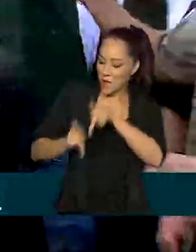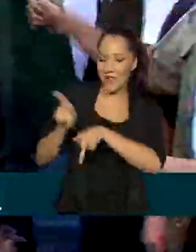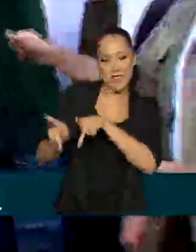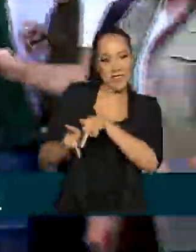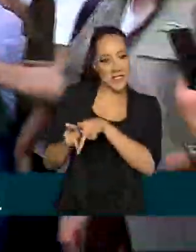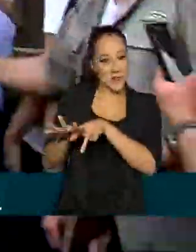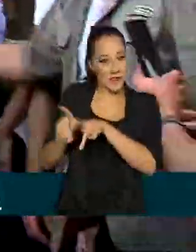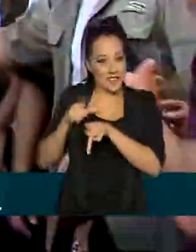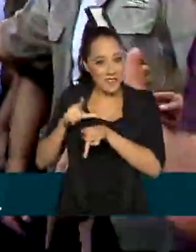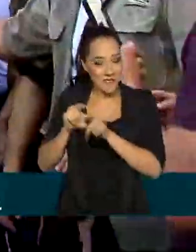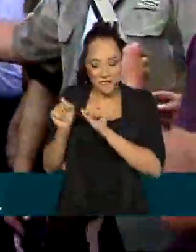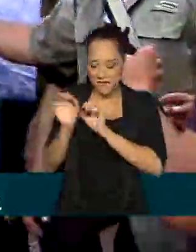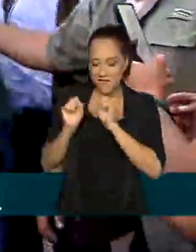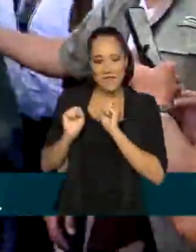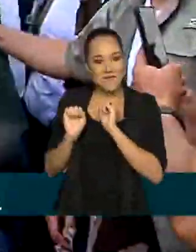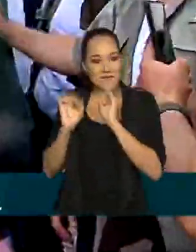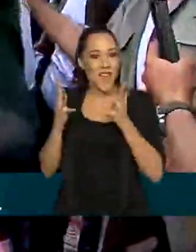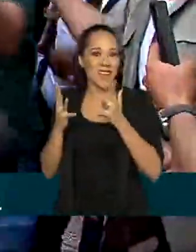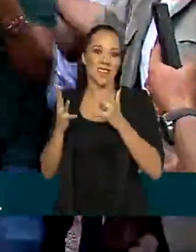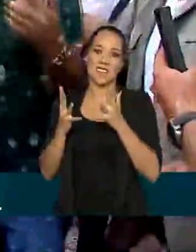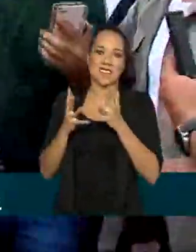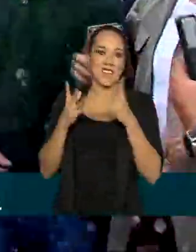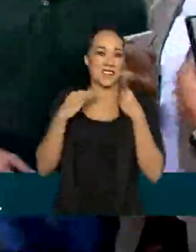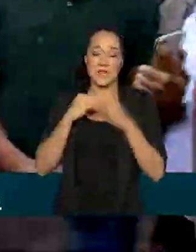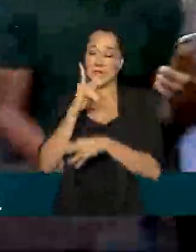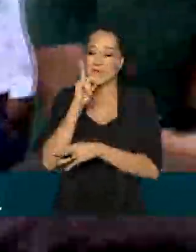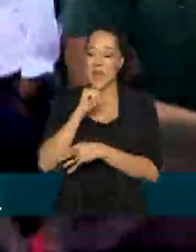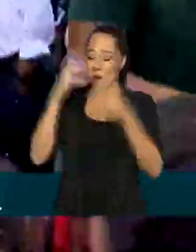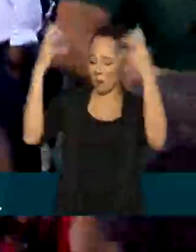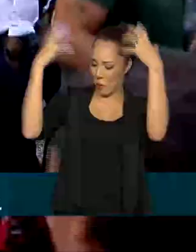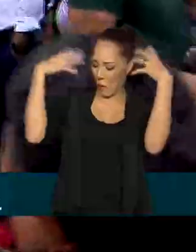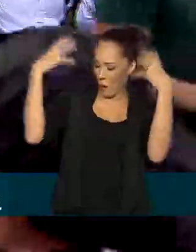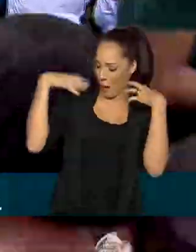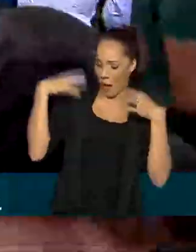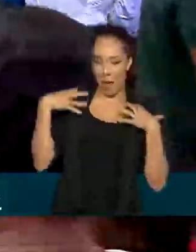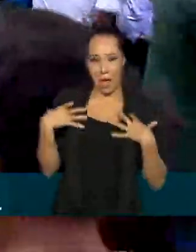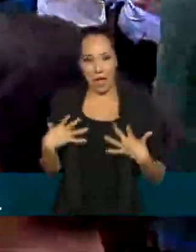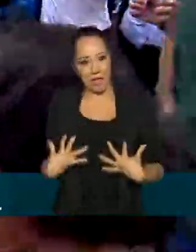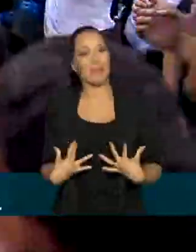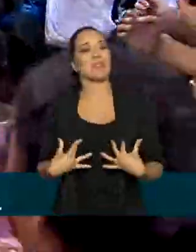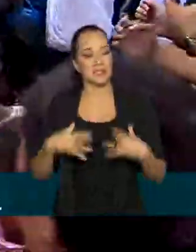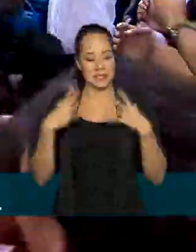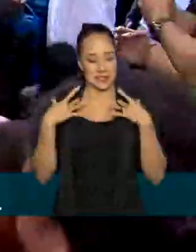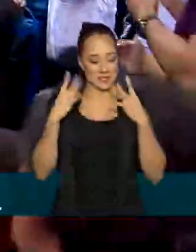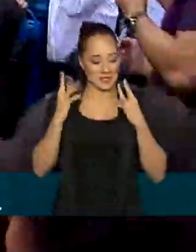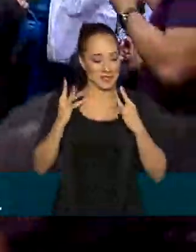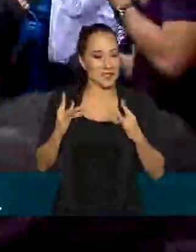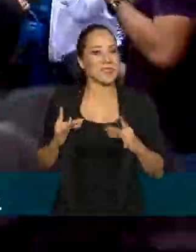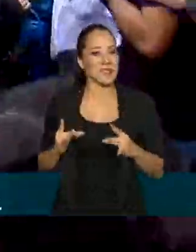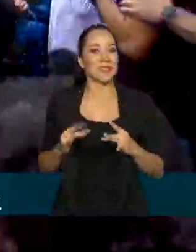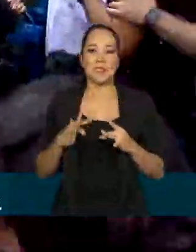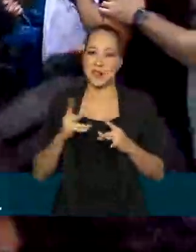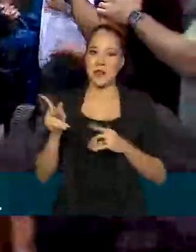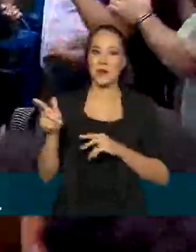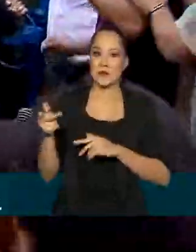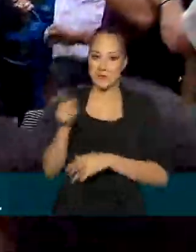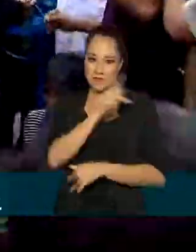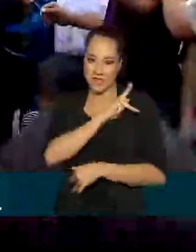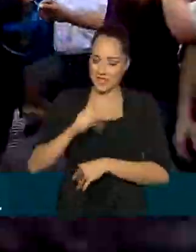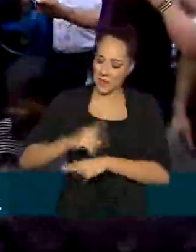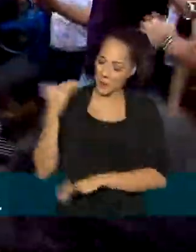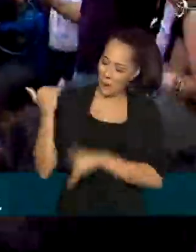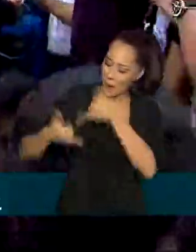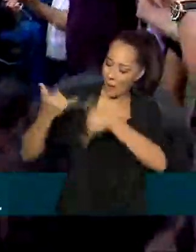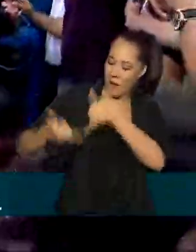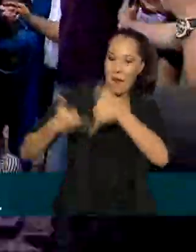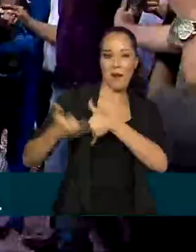deste momento, inclusive bastante molhado. Podemos dizer que o presidente entrou na brincadeira com